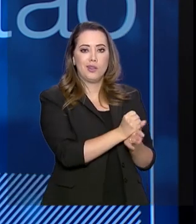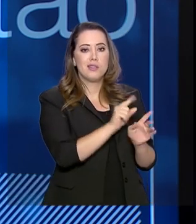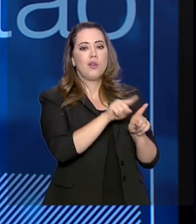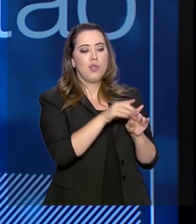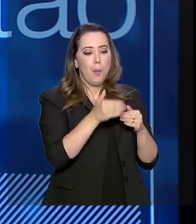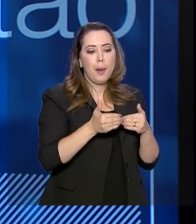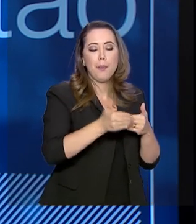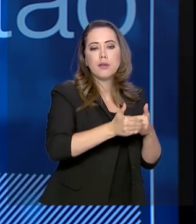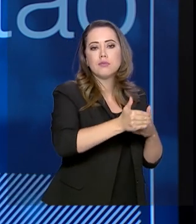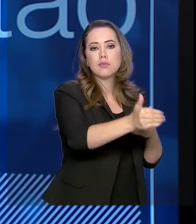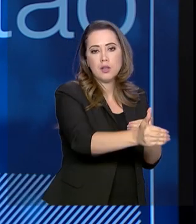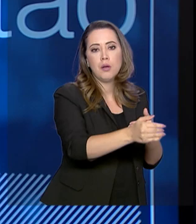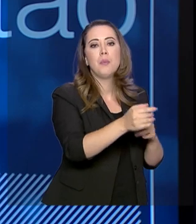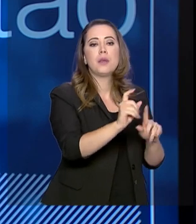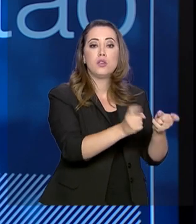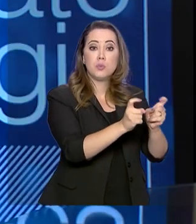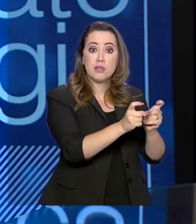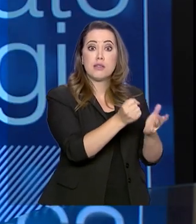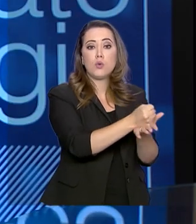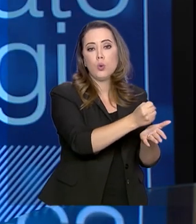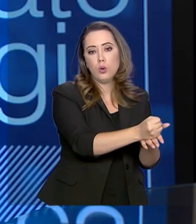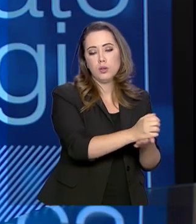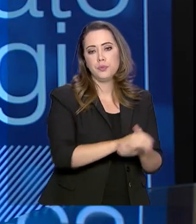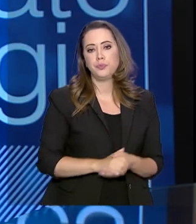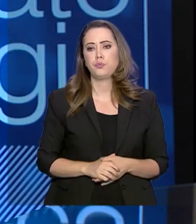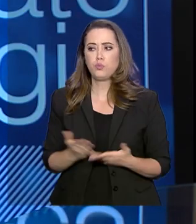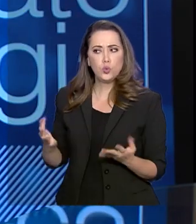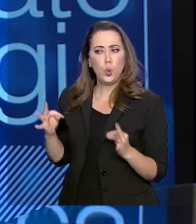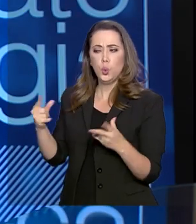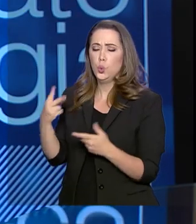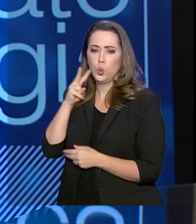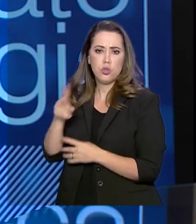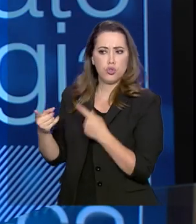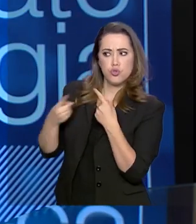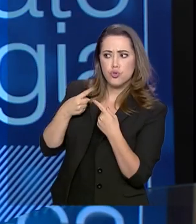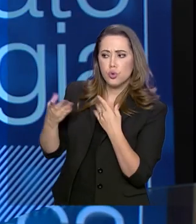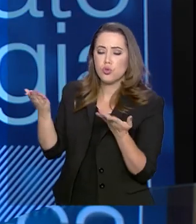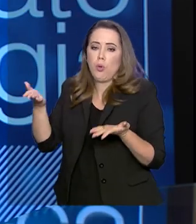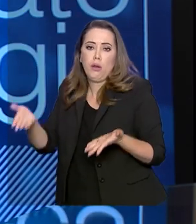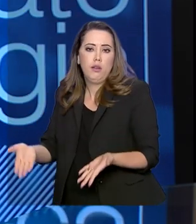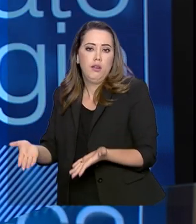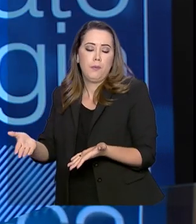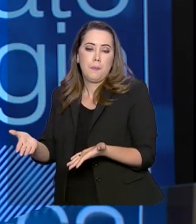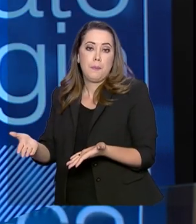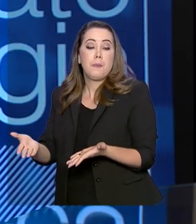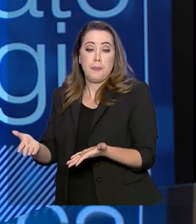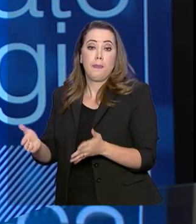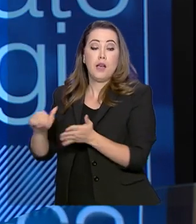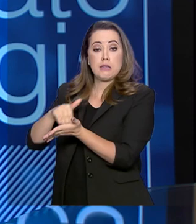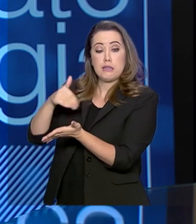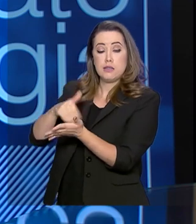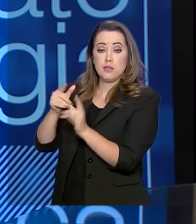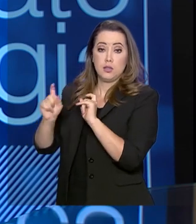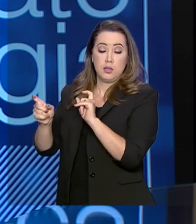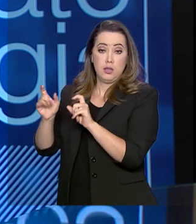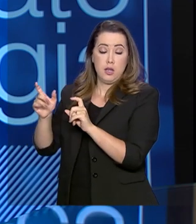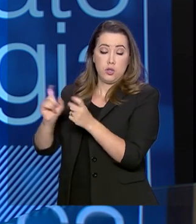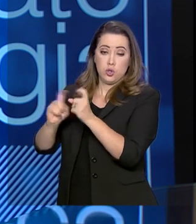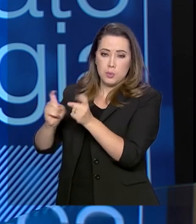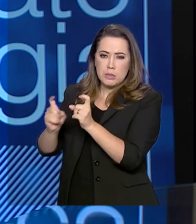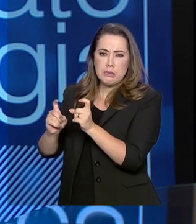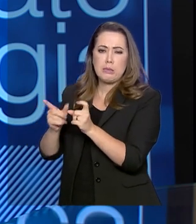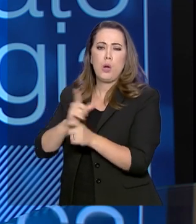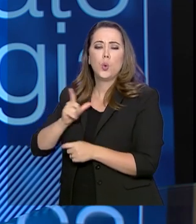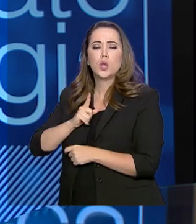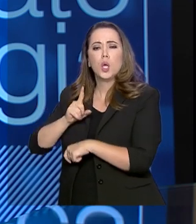frente, para a gestão do contrato. Essas medidas todas que a gente discutiu aqui, a Secretaria de Gestão tem uma